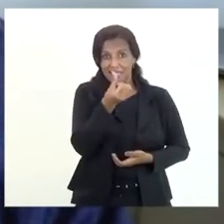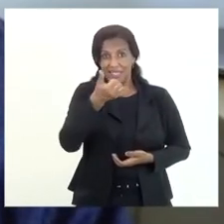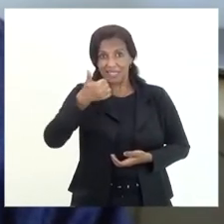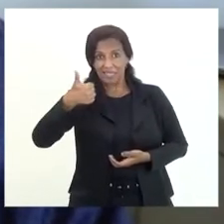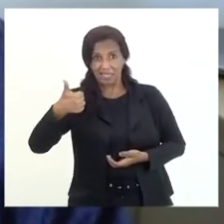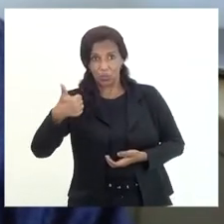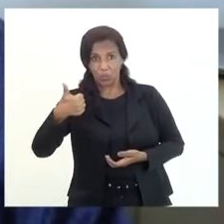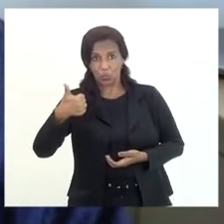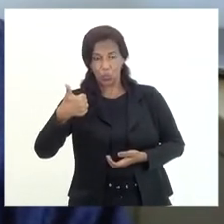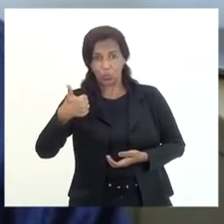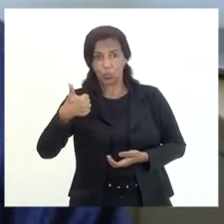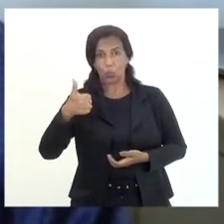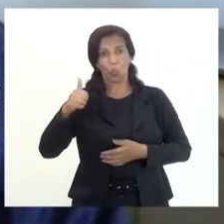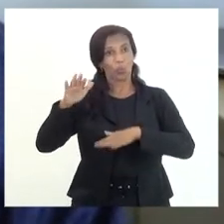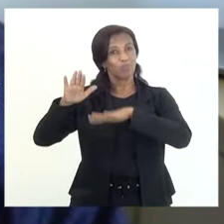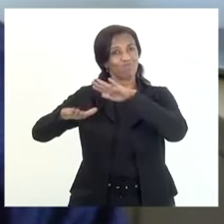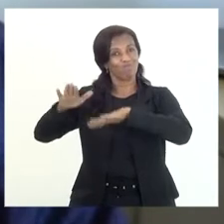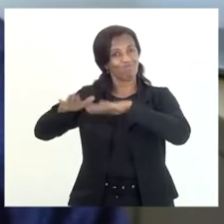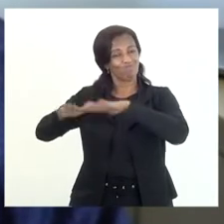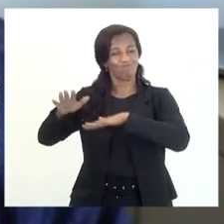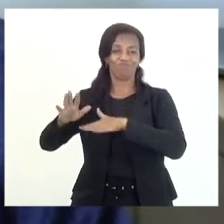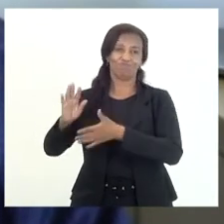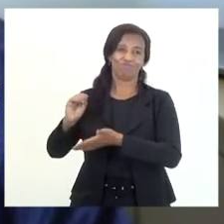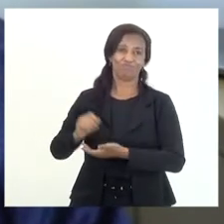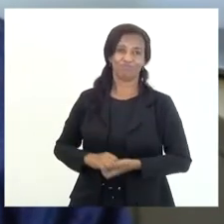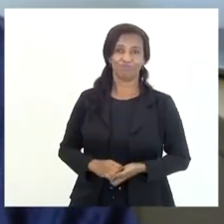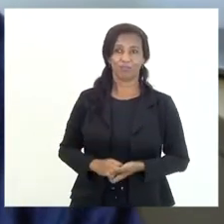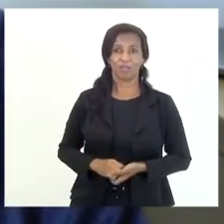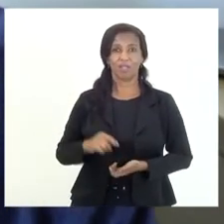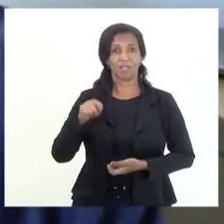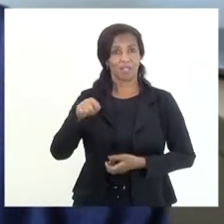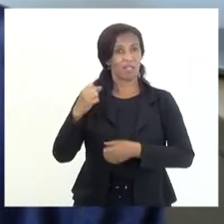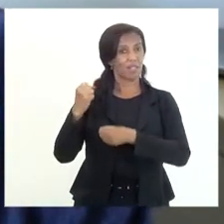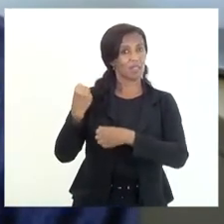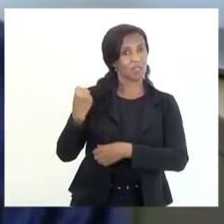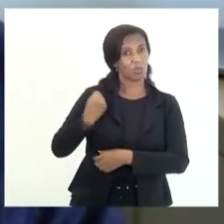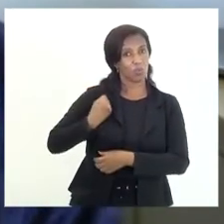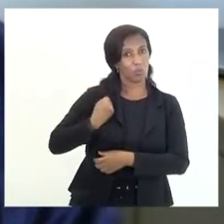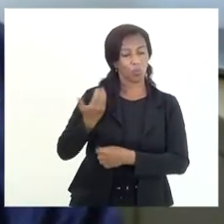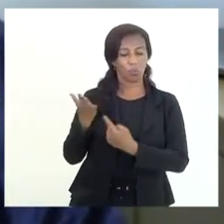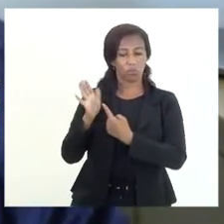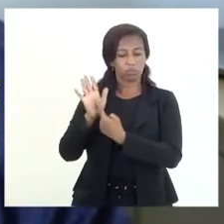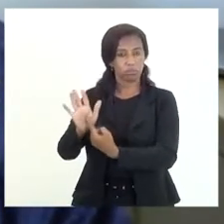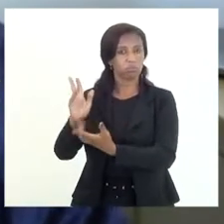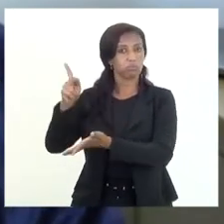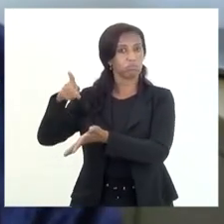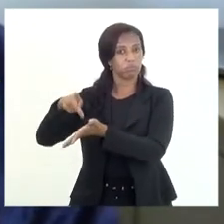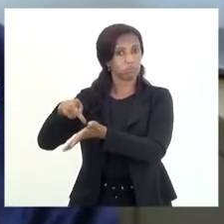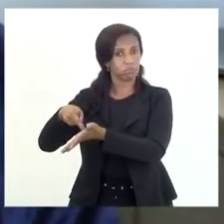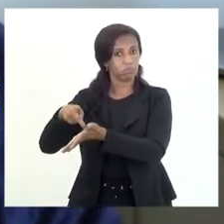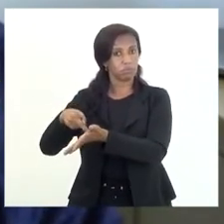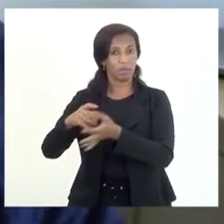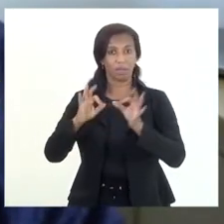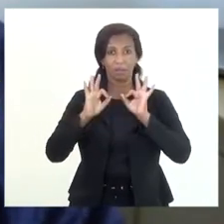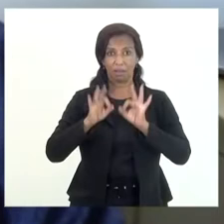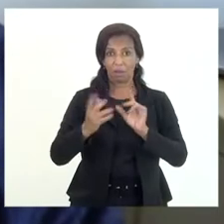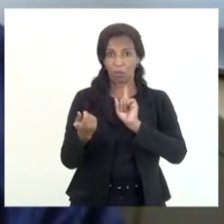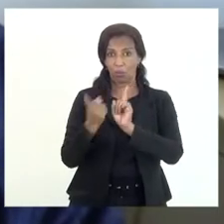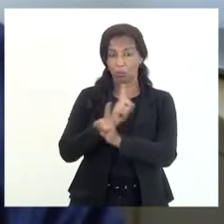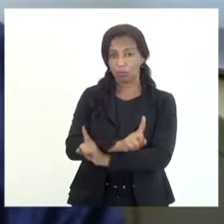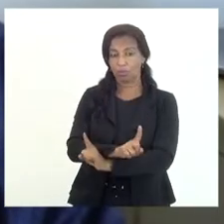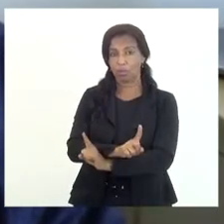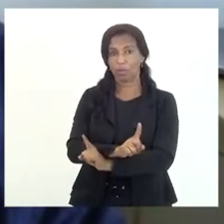recuperação improvável este número que o doutor Hugo afirmou é exatamente o inverso